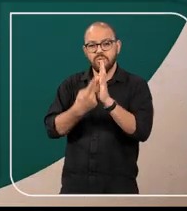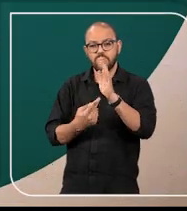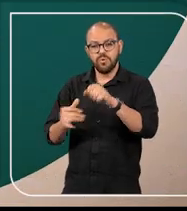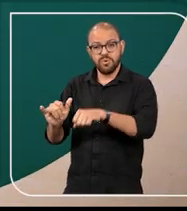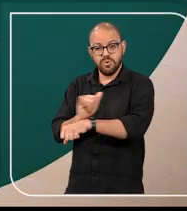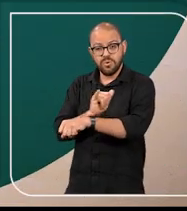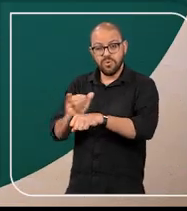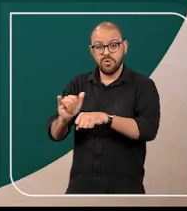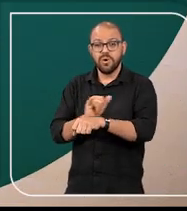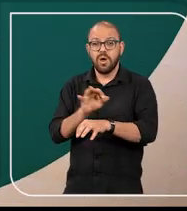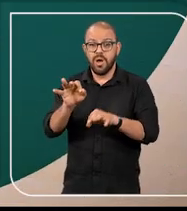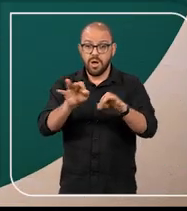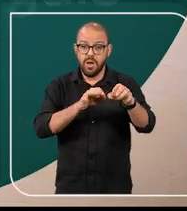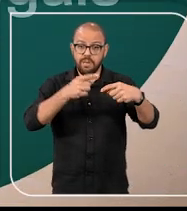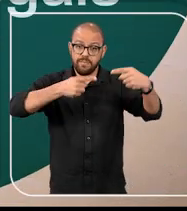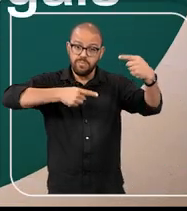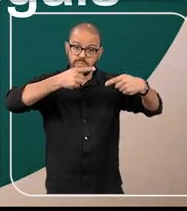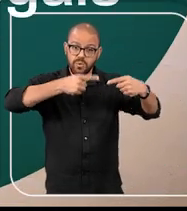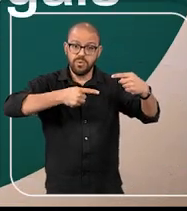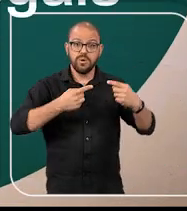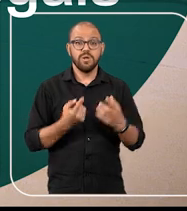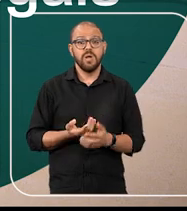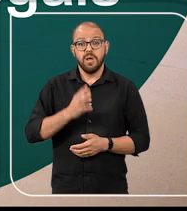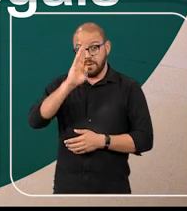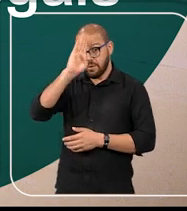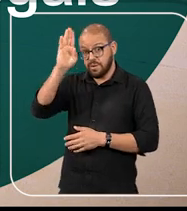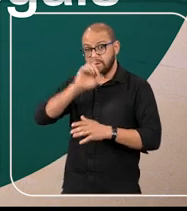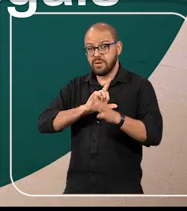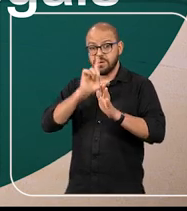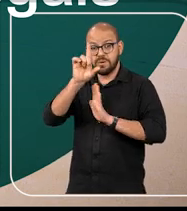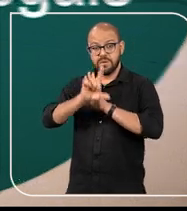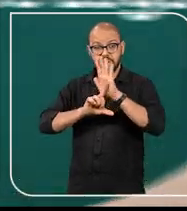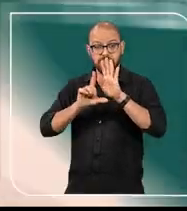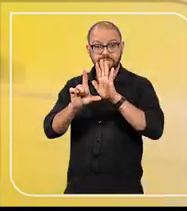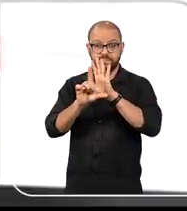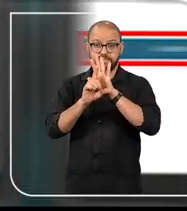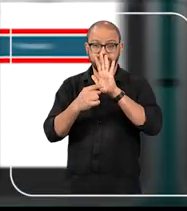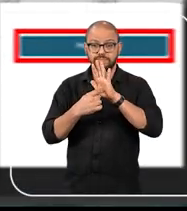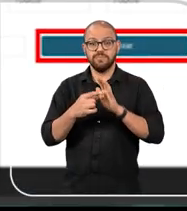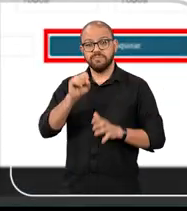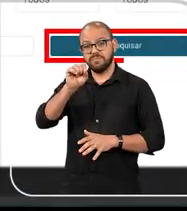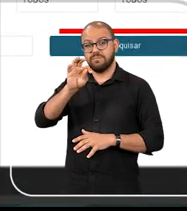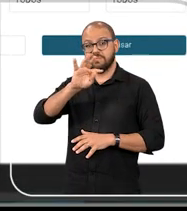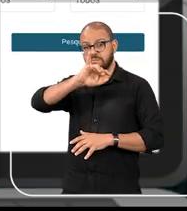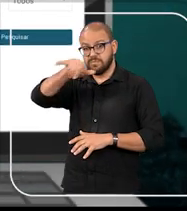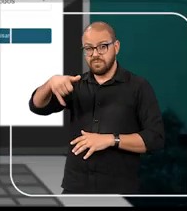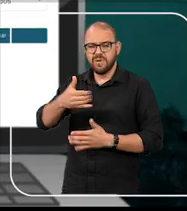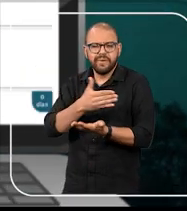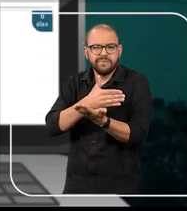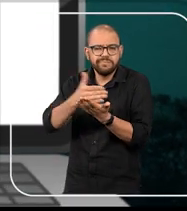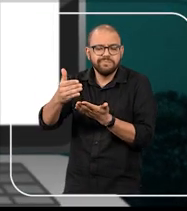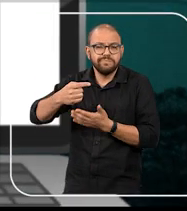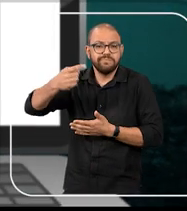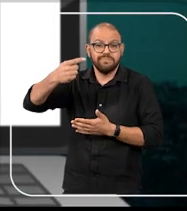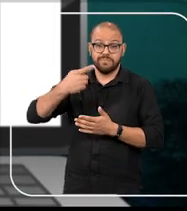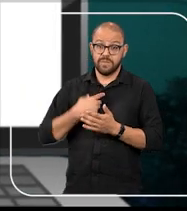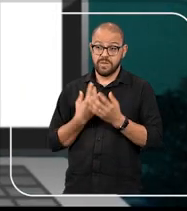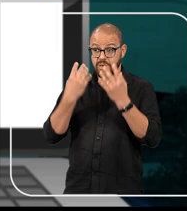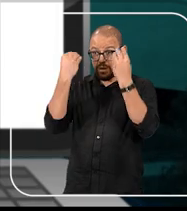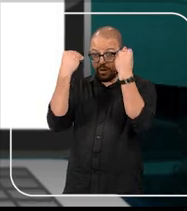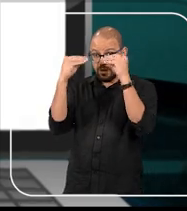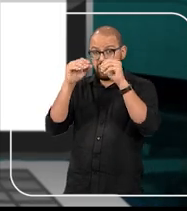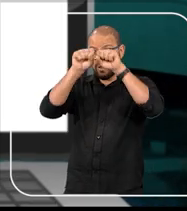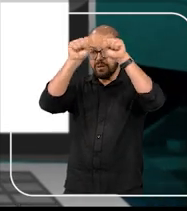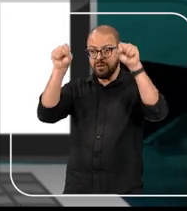também o projeto estratégico de marcação de políticas públicas e prioridades legais. O STJ foi pioneiro